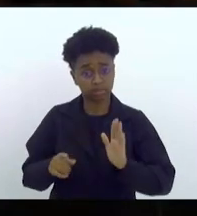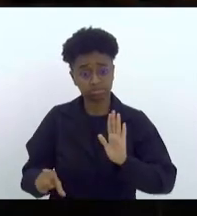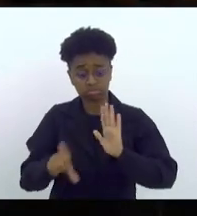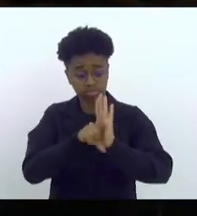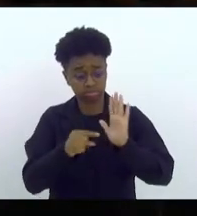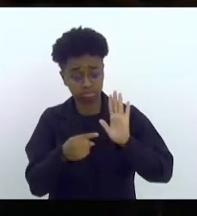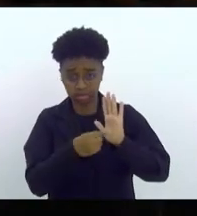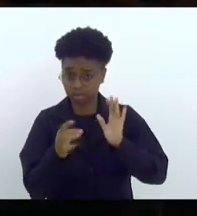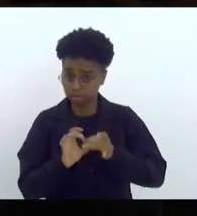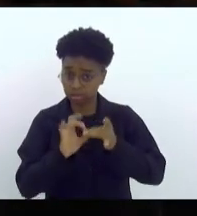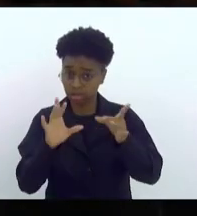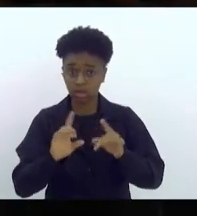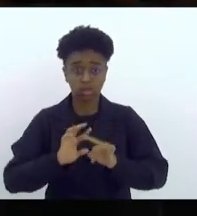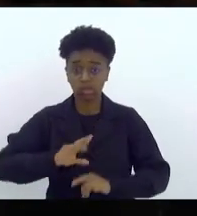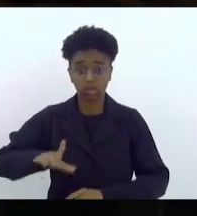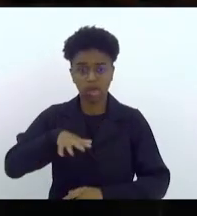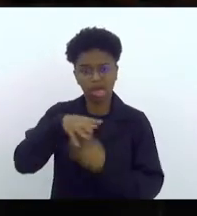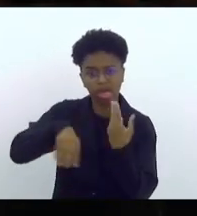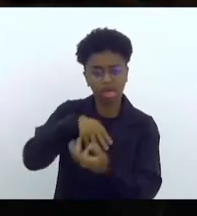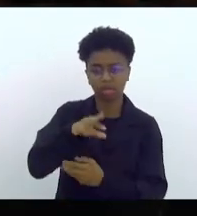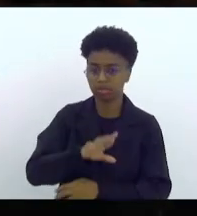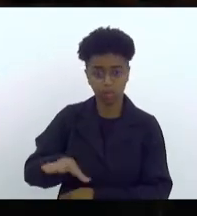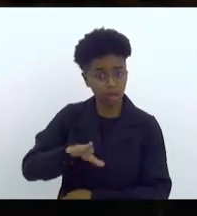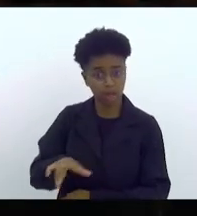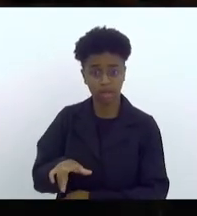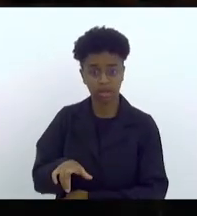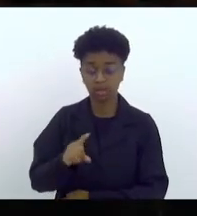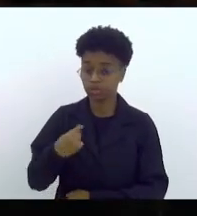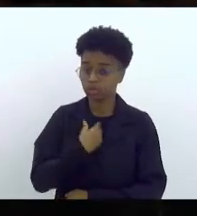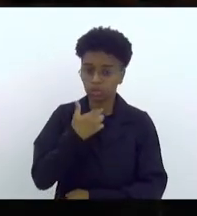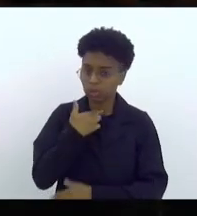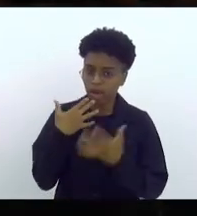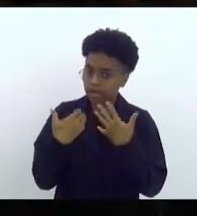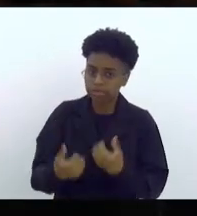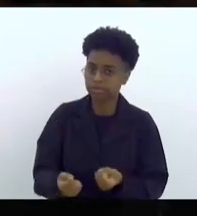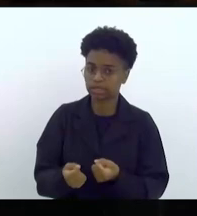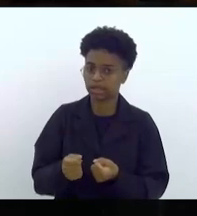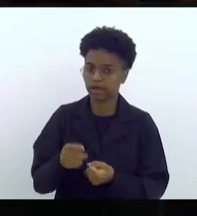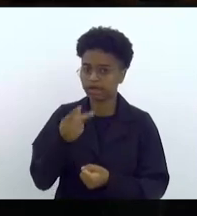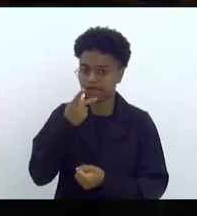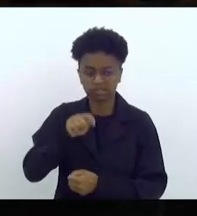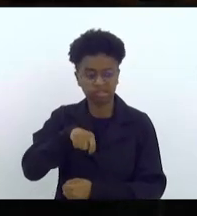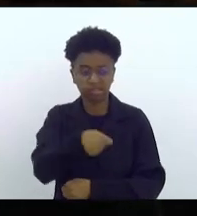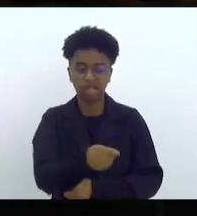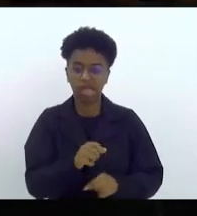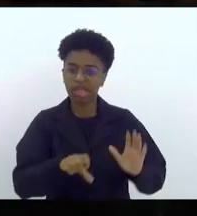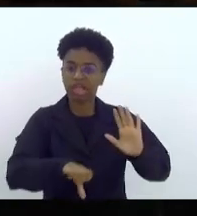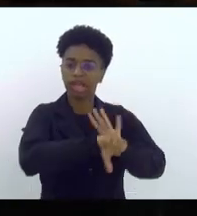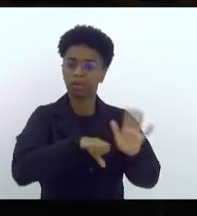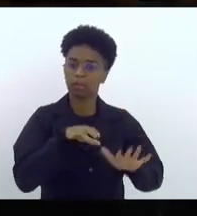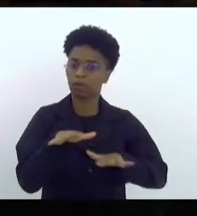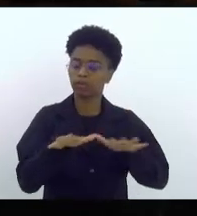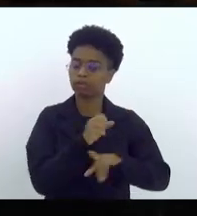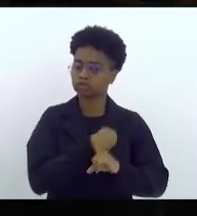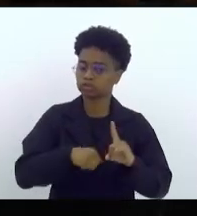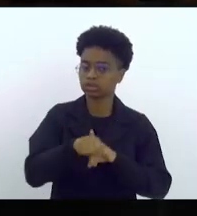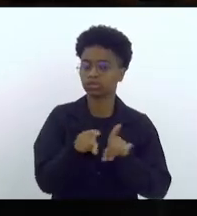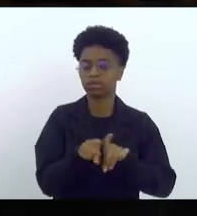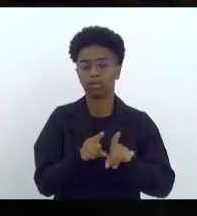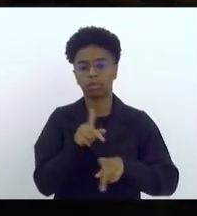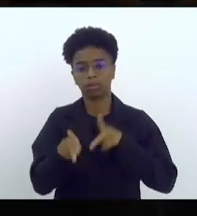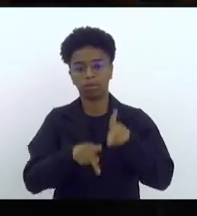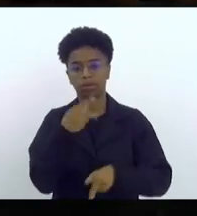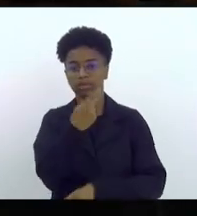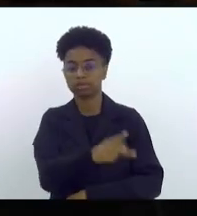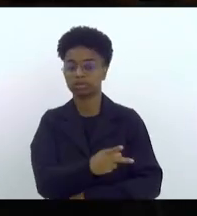só caracteriza uma desordem. É inadmissível a criminalização dos movimentos sociais e da população de